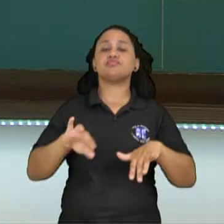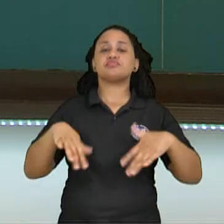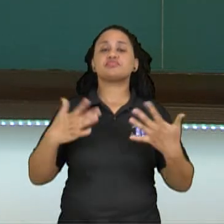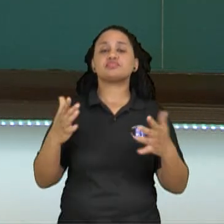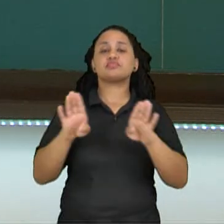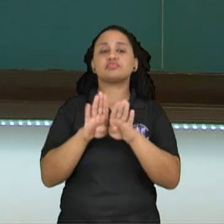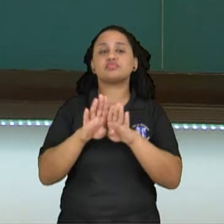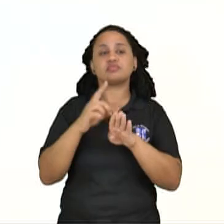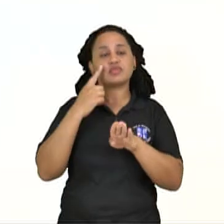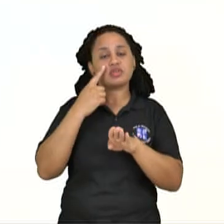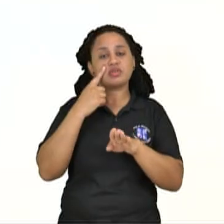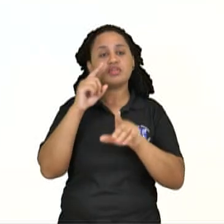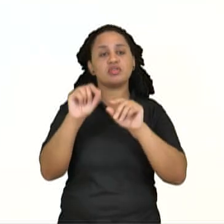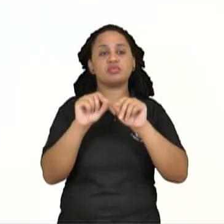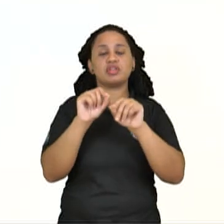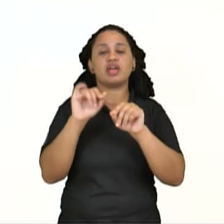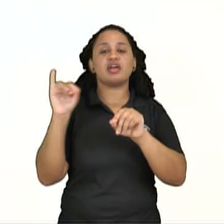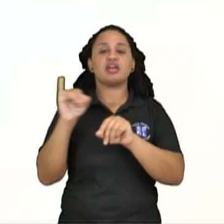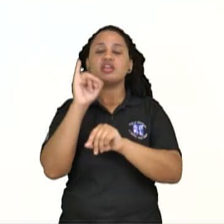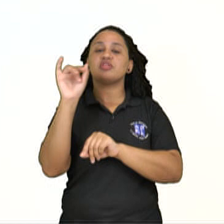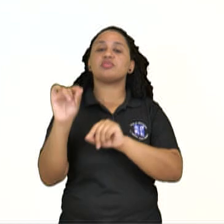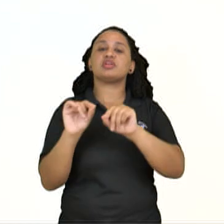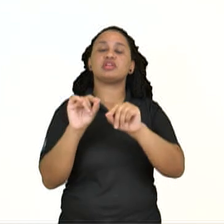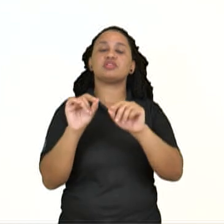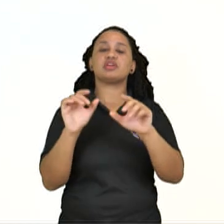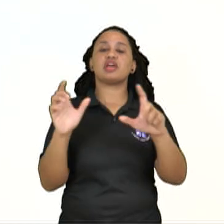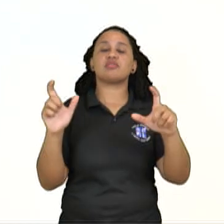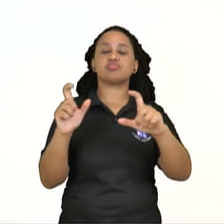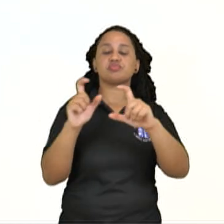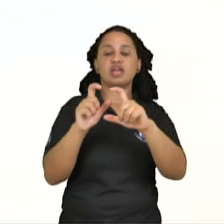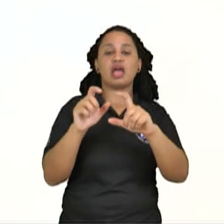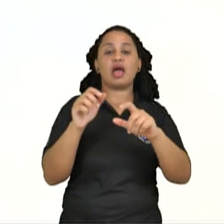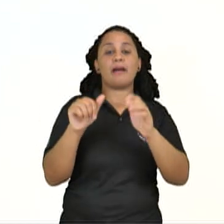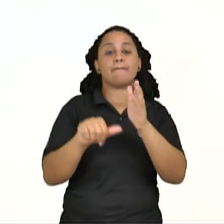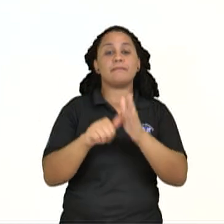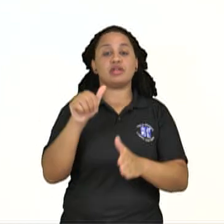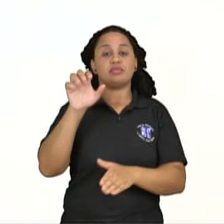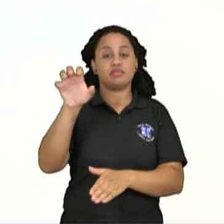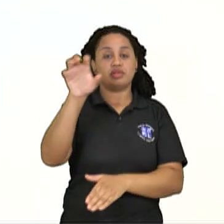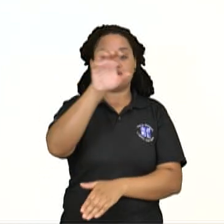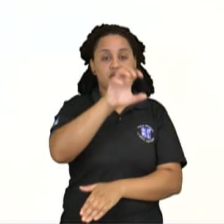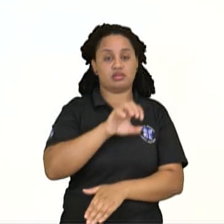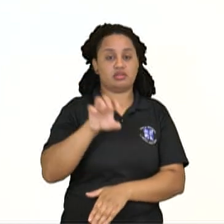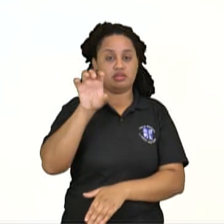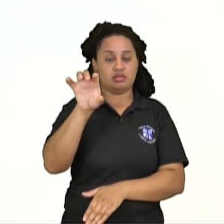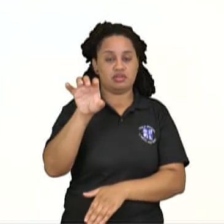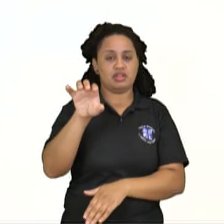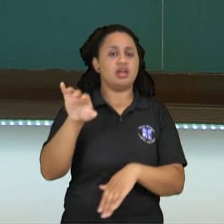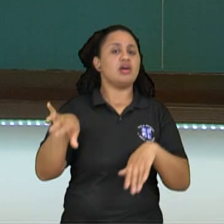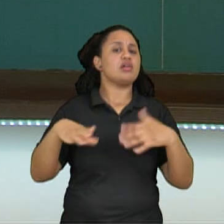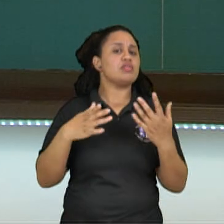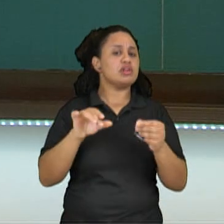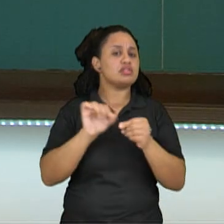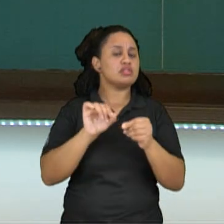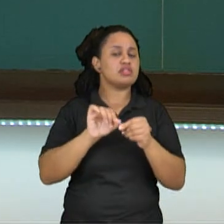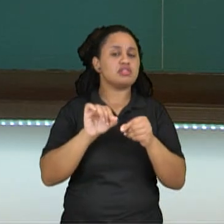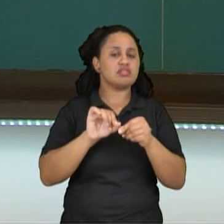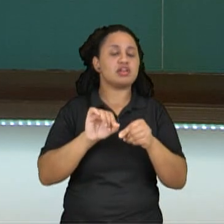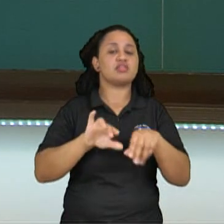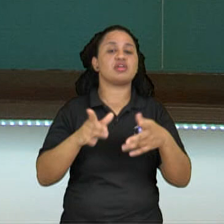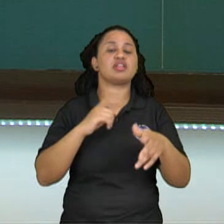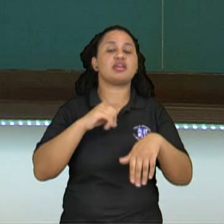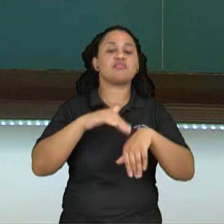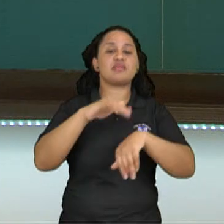né? Uma importância de reduzir o ângulo ao primeiro quadrante. Quando que a gente faz isso? Quando o ângulo tem mais de 360 graus.